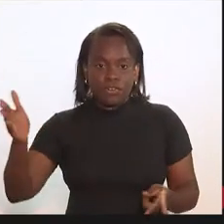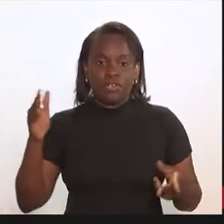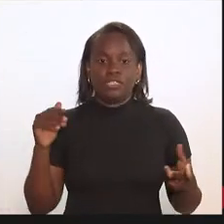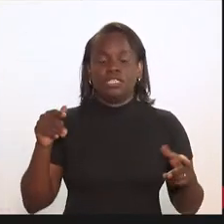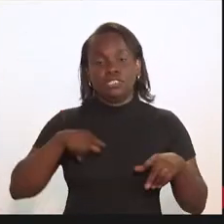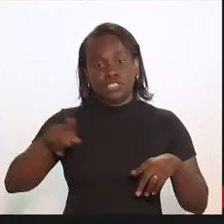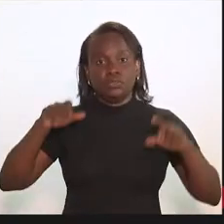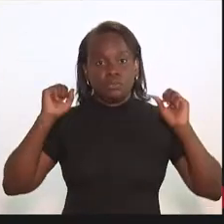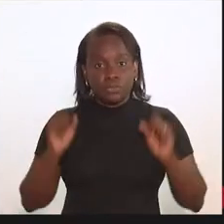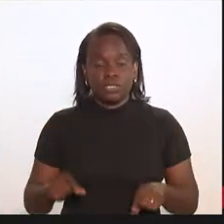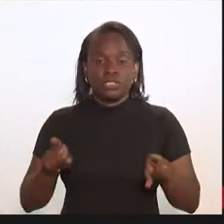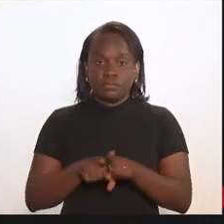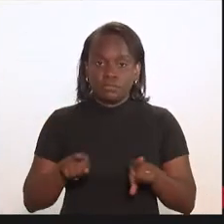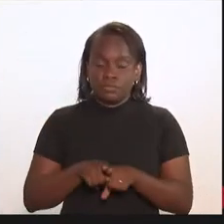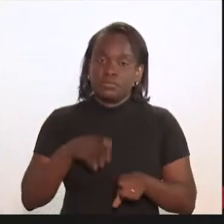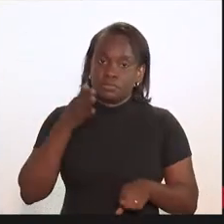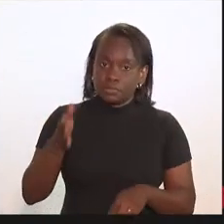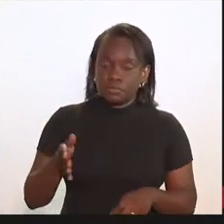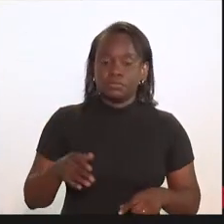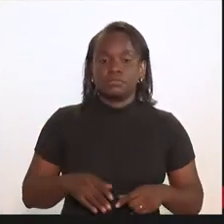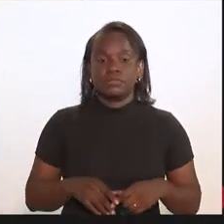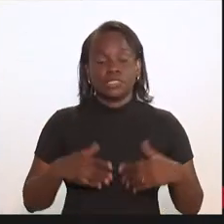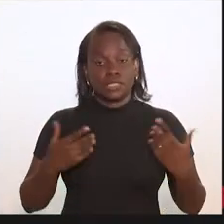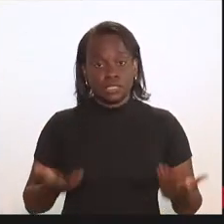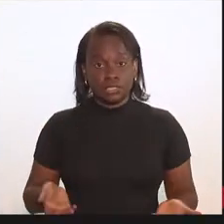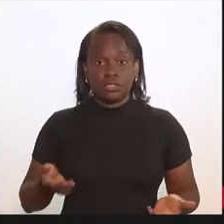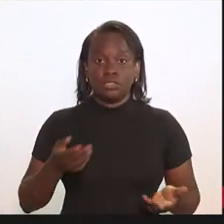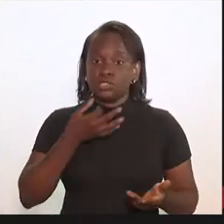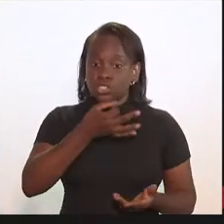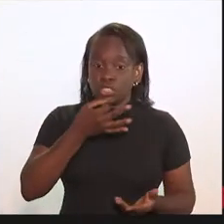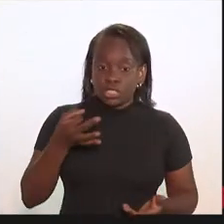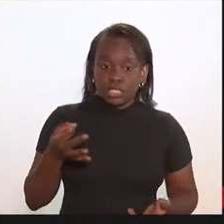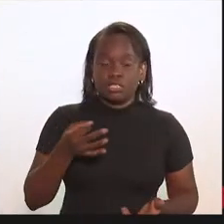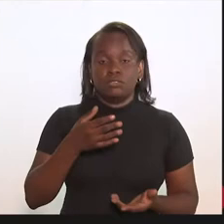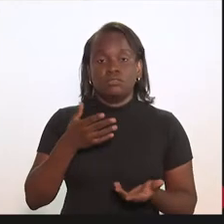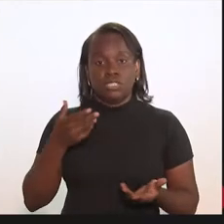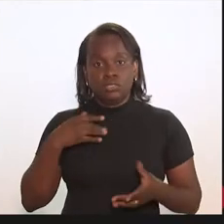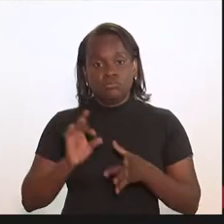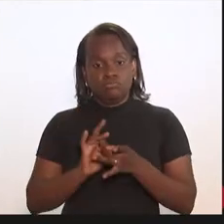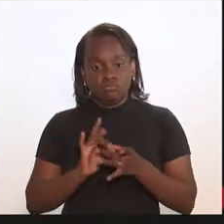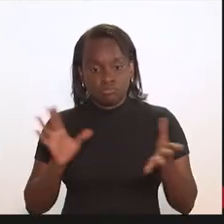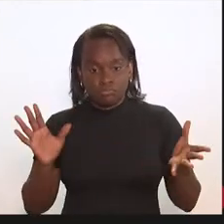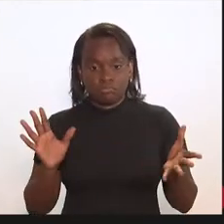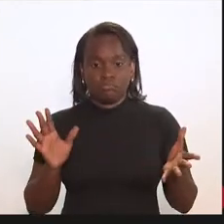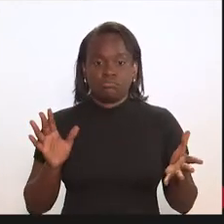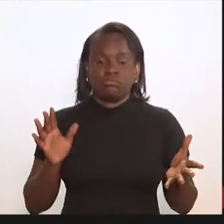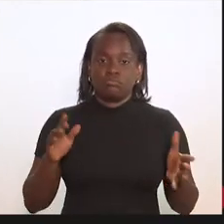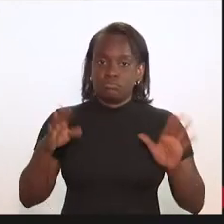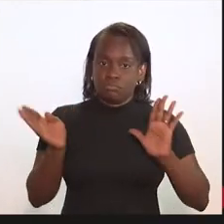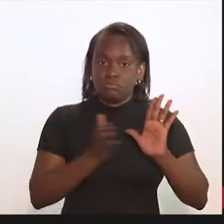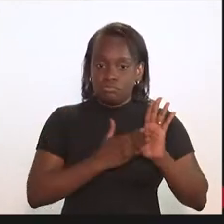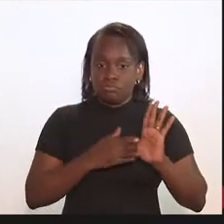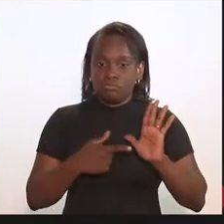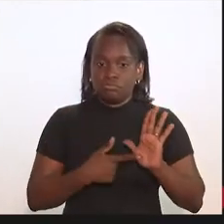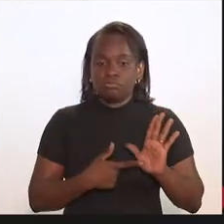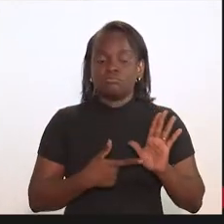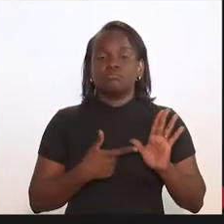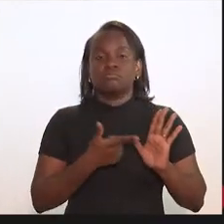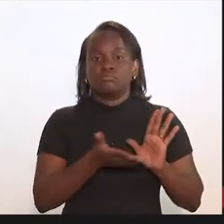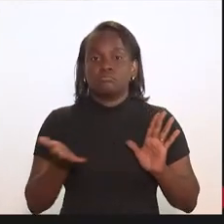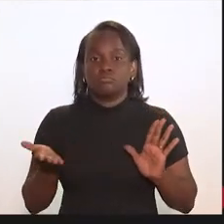externas que nós possamos fazer. Então, são sugestões que eu deixo como pauta